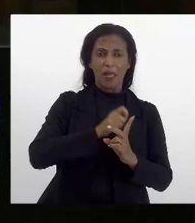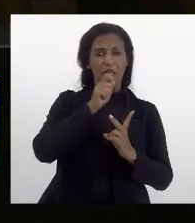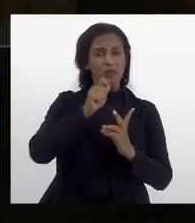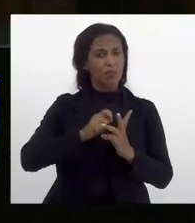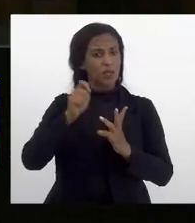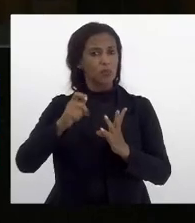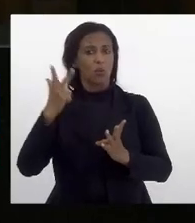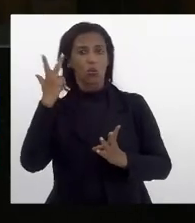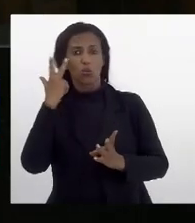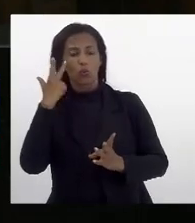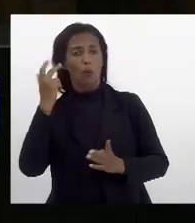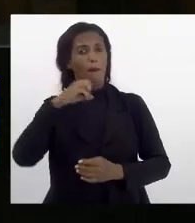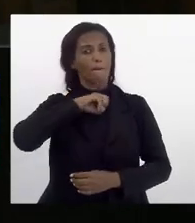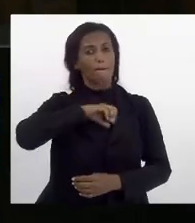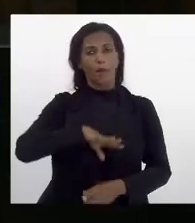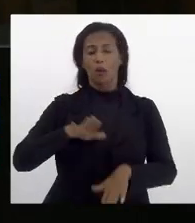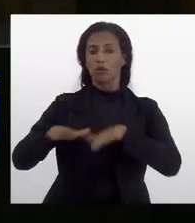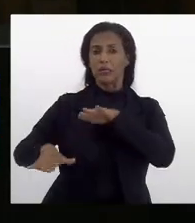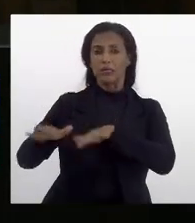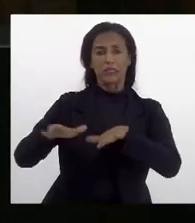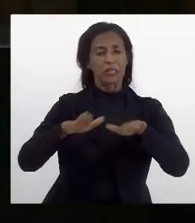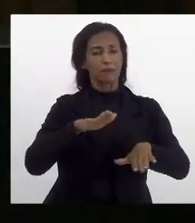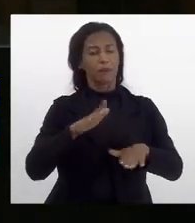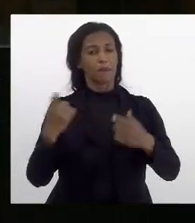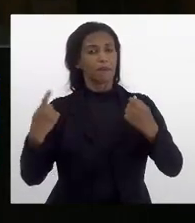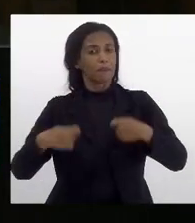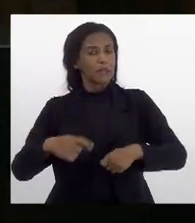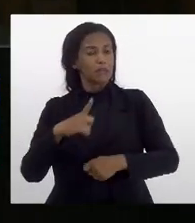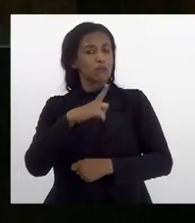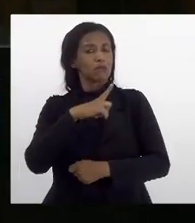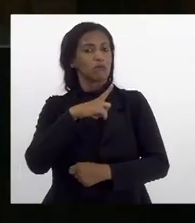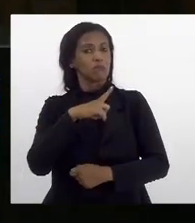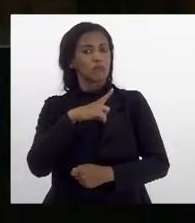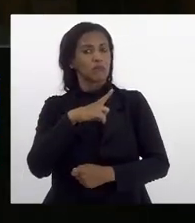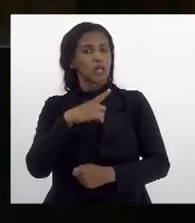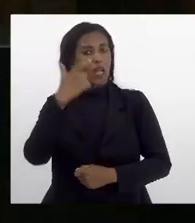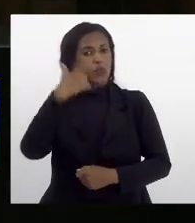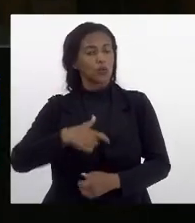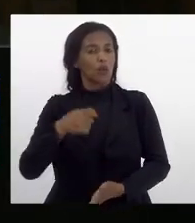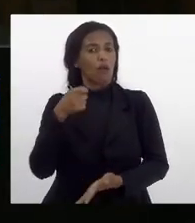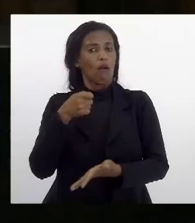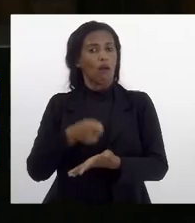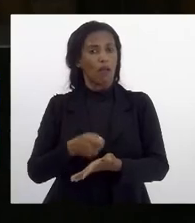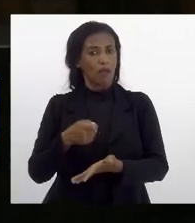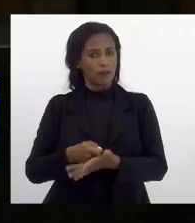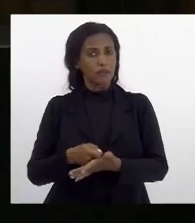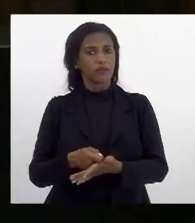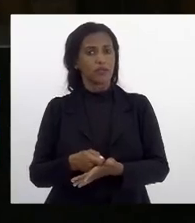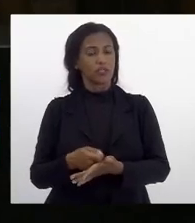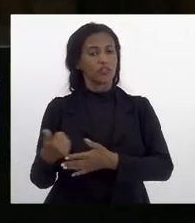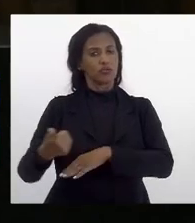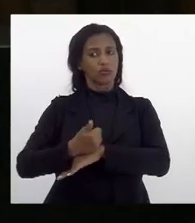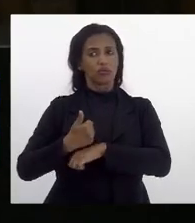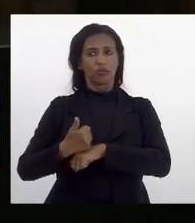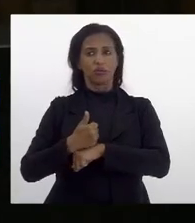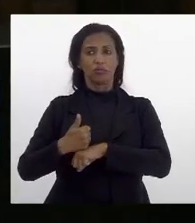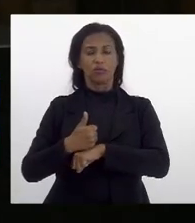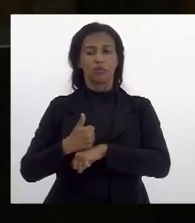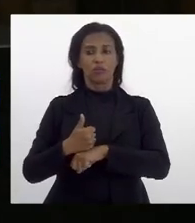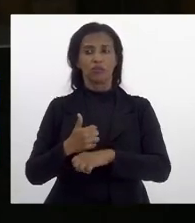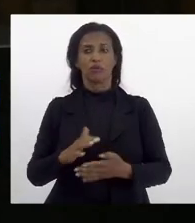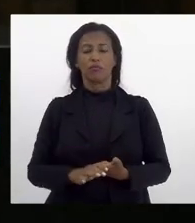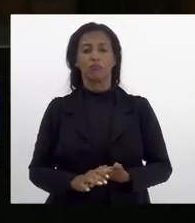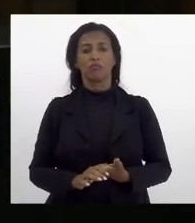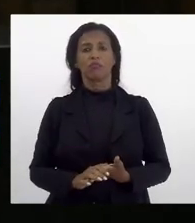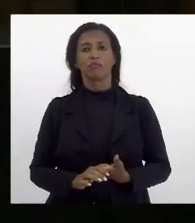menstruar e que independente disso precisam ter a sua garantia dignidade em